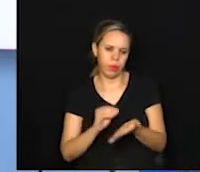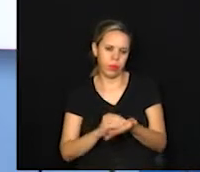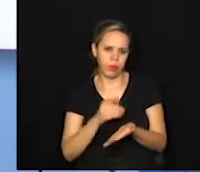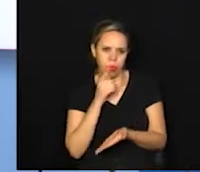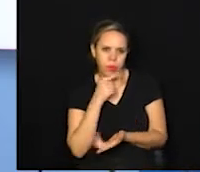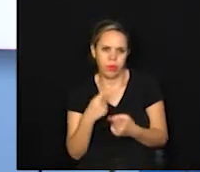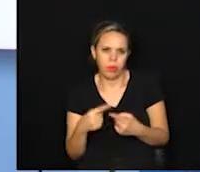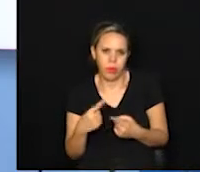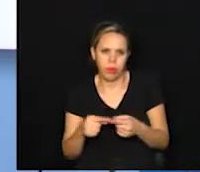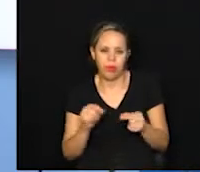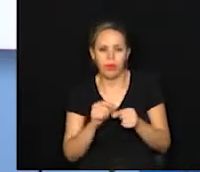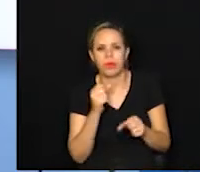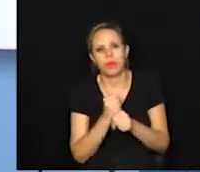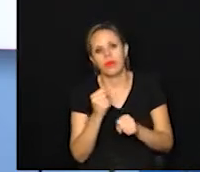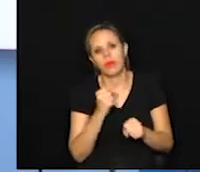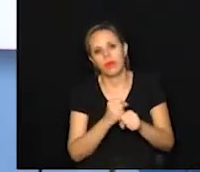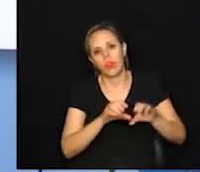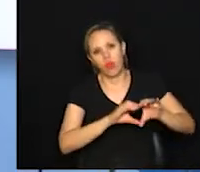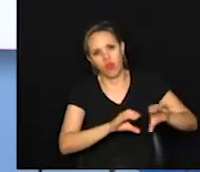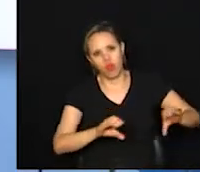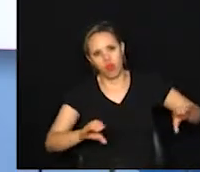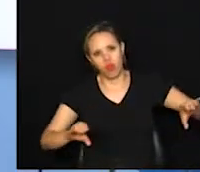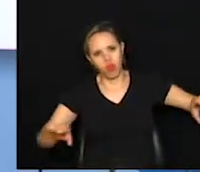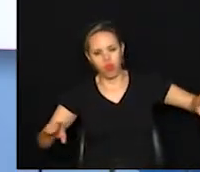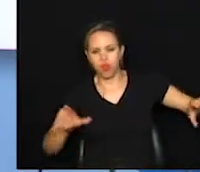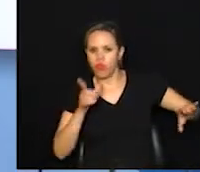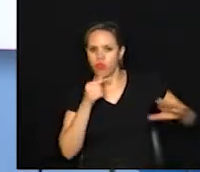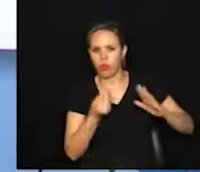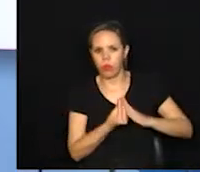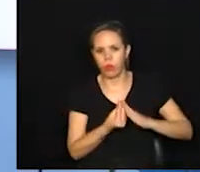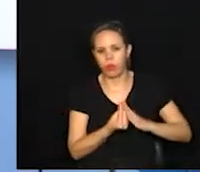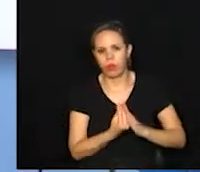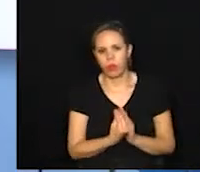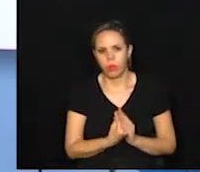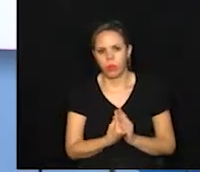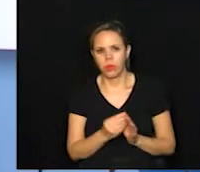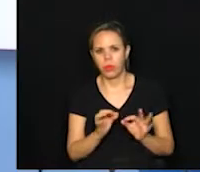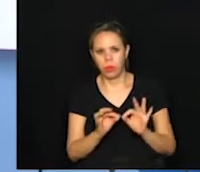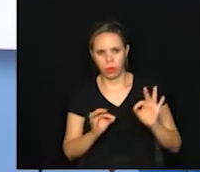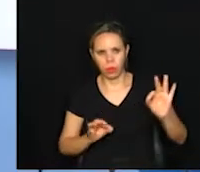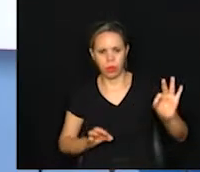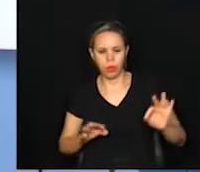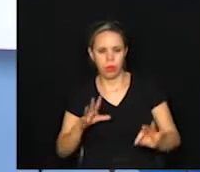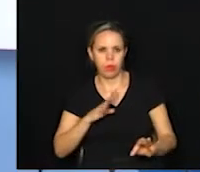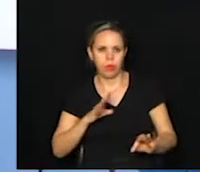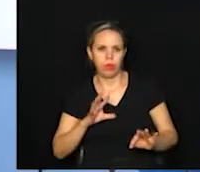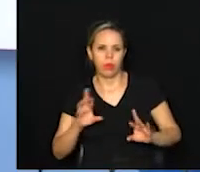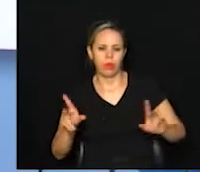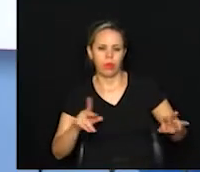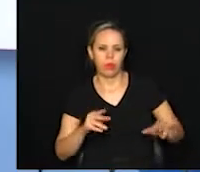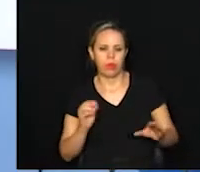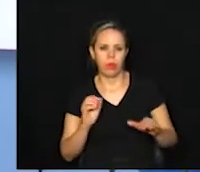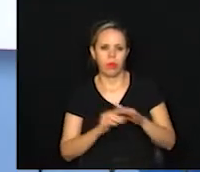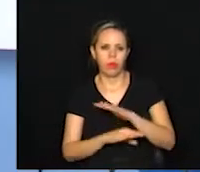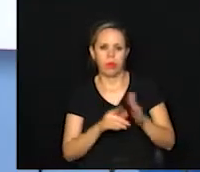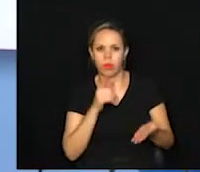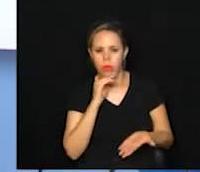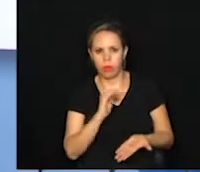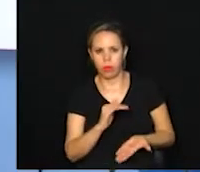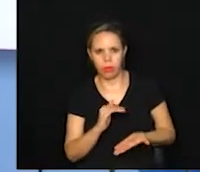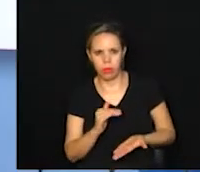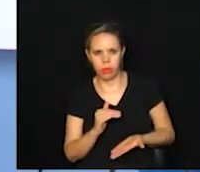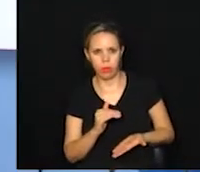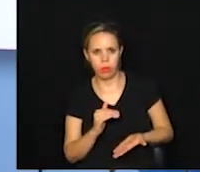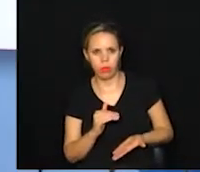águas, porque lá também vai haver o capeamento de redes. Então, regiões distintas da cidade que devem fazer a reserva de